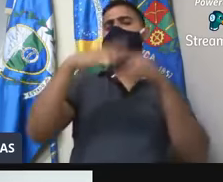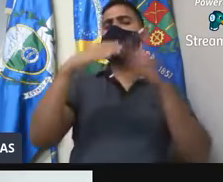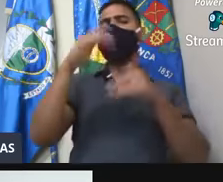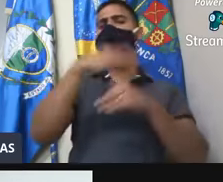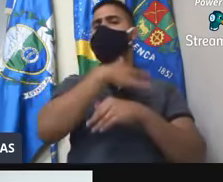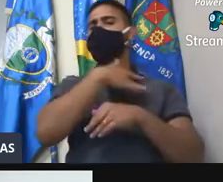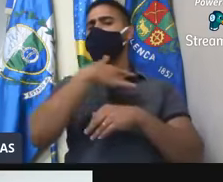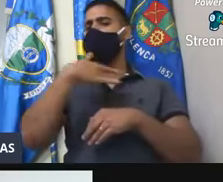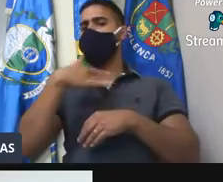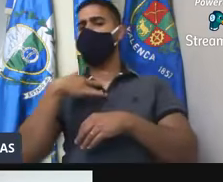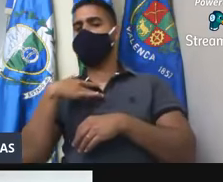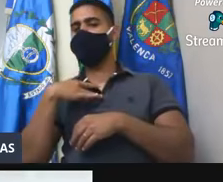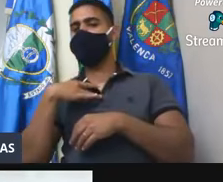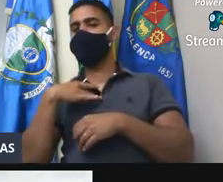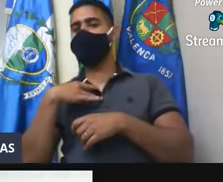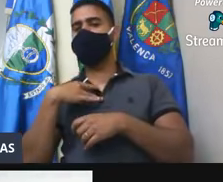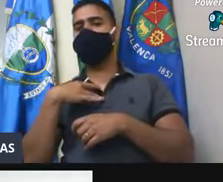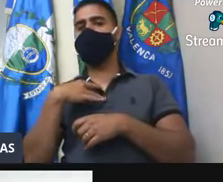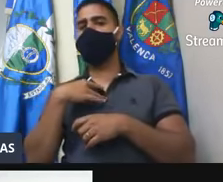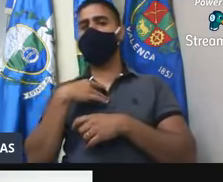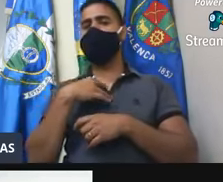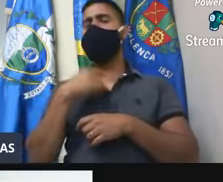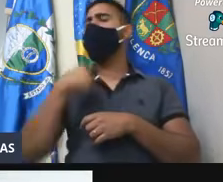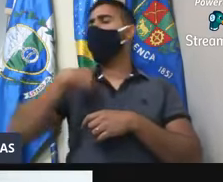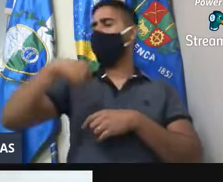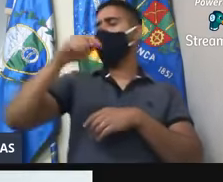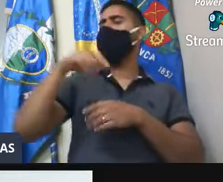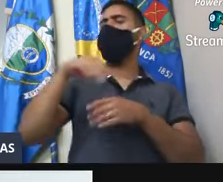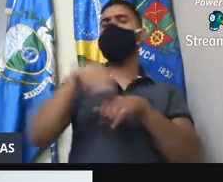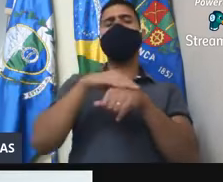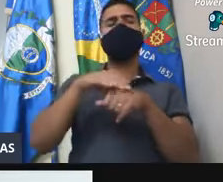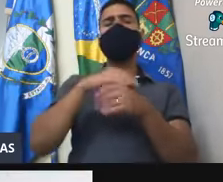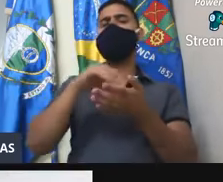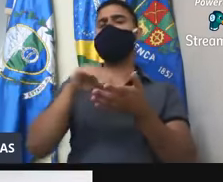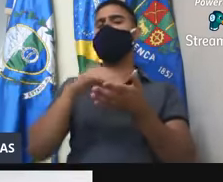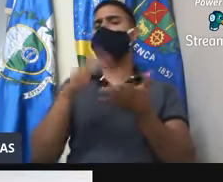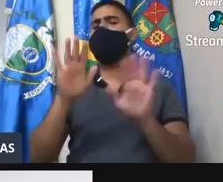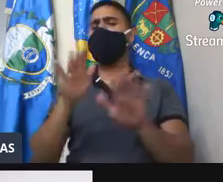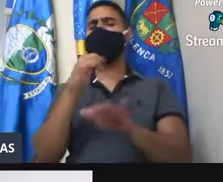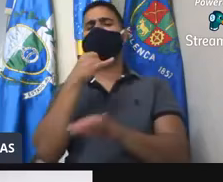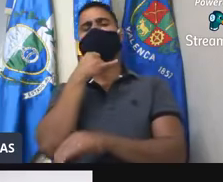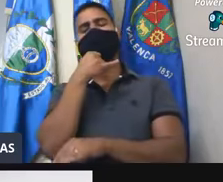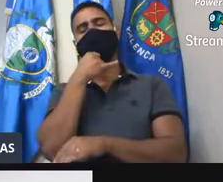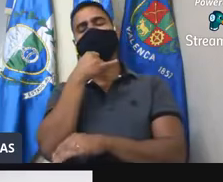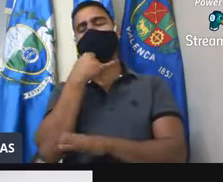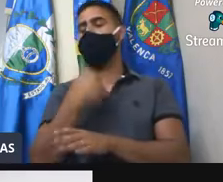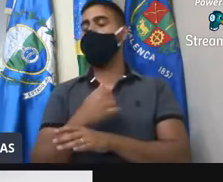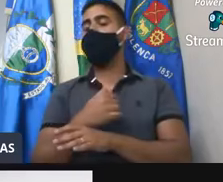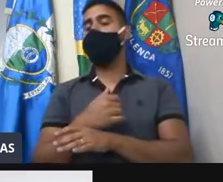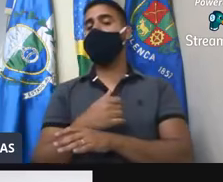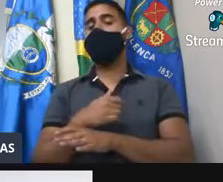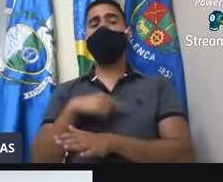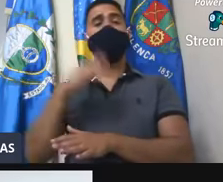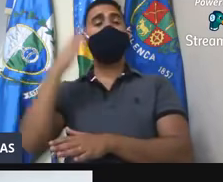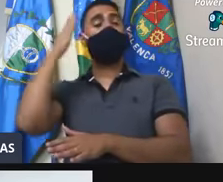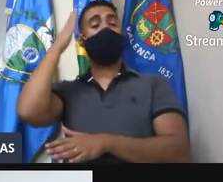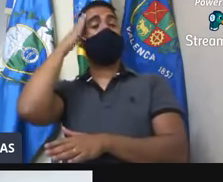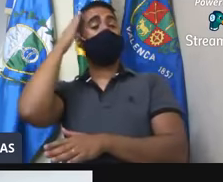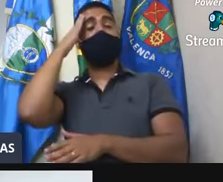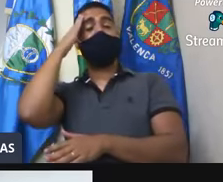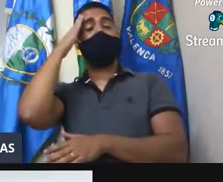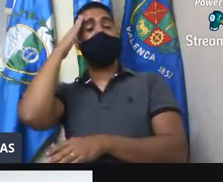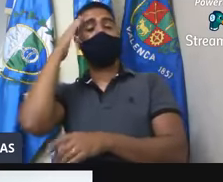Na última visita que nós tivemos da secretária, infelizmente, né, nós não sabíamos da pandemia,